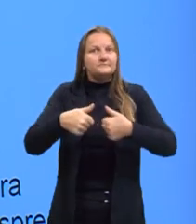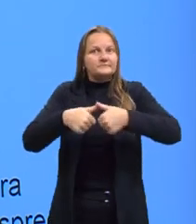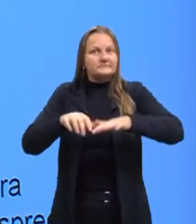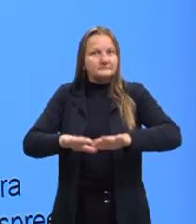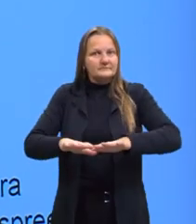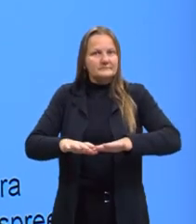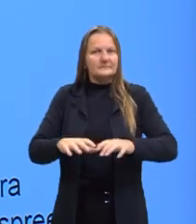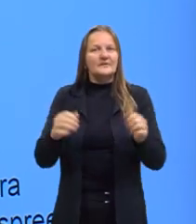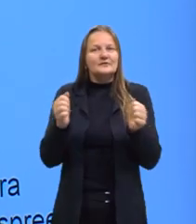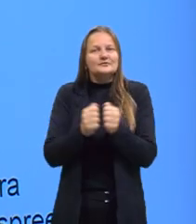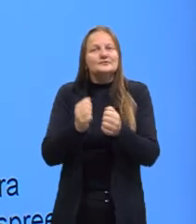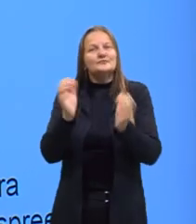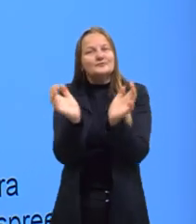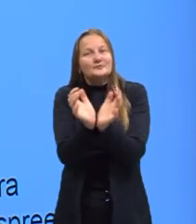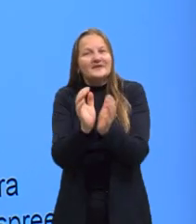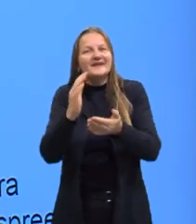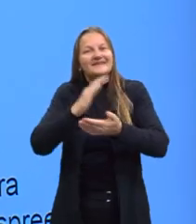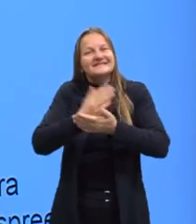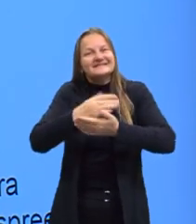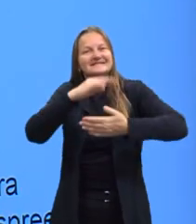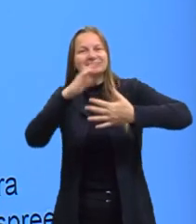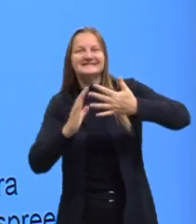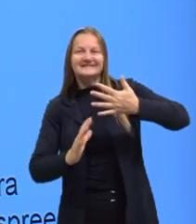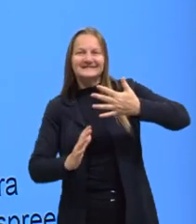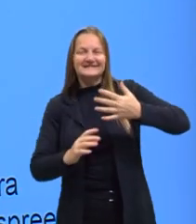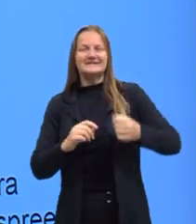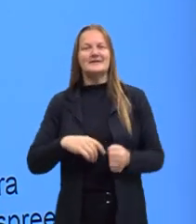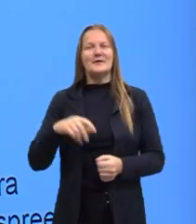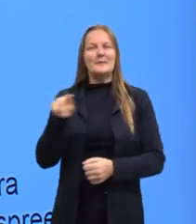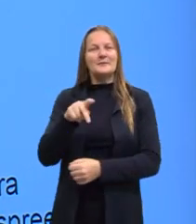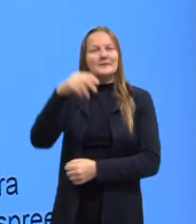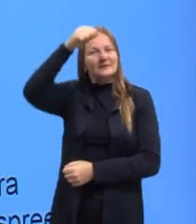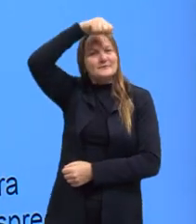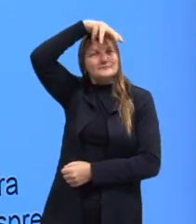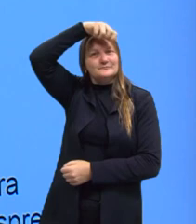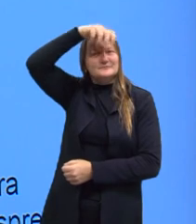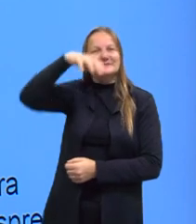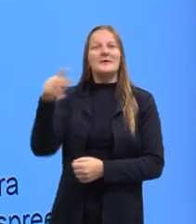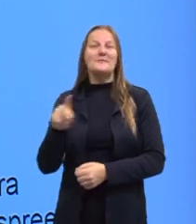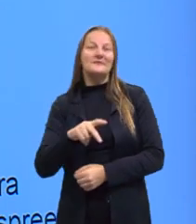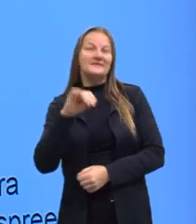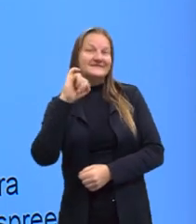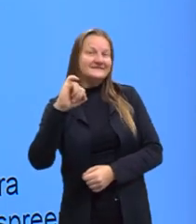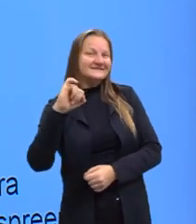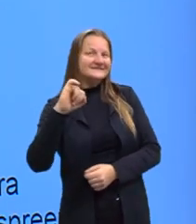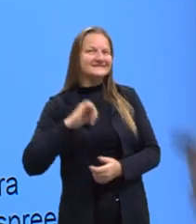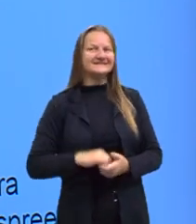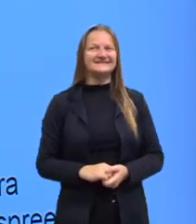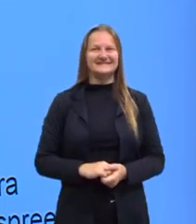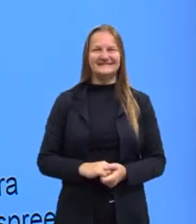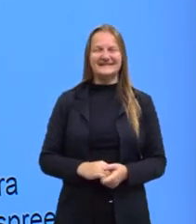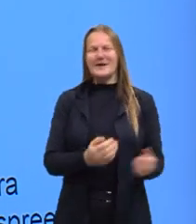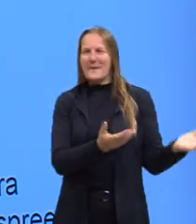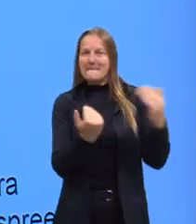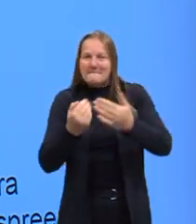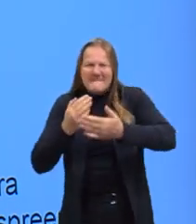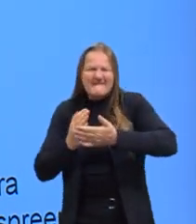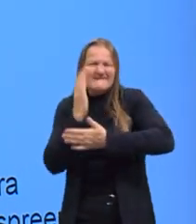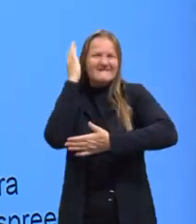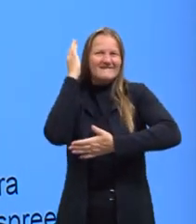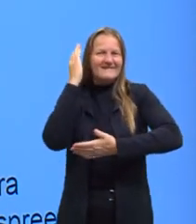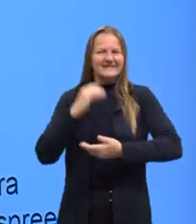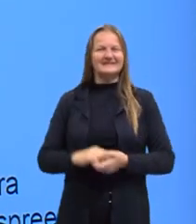juntamente com as minhas colegas, professoras, intérpretes e libras, professora Suzana e professora Lúcia Meia. Partiu passar?